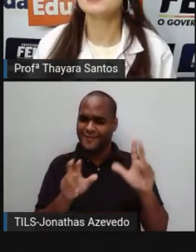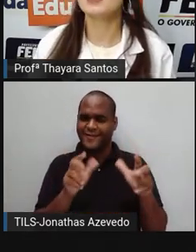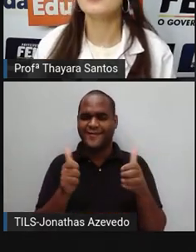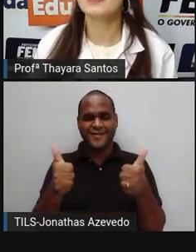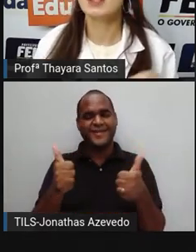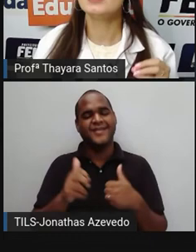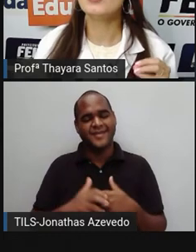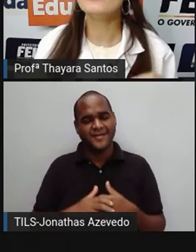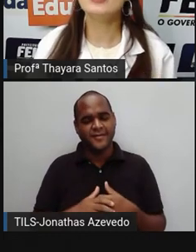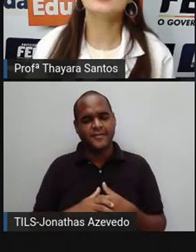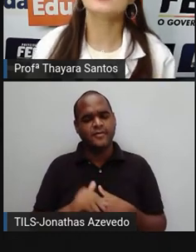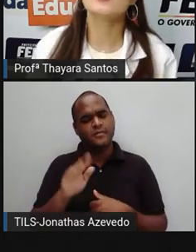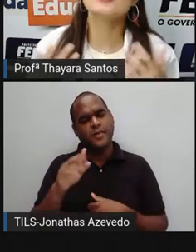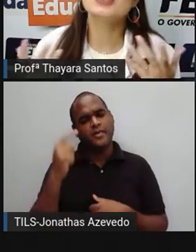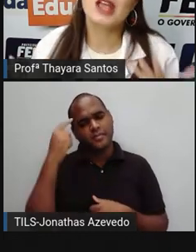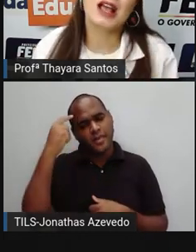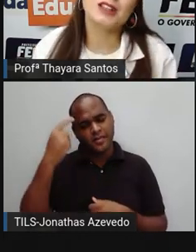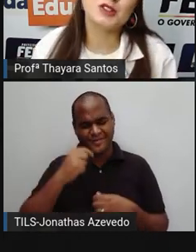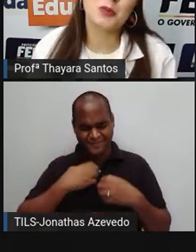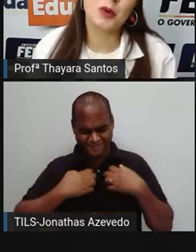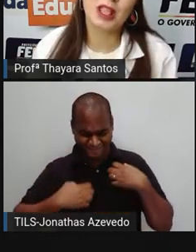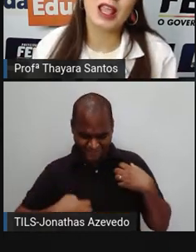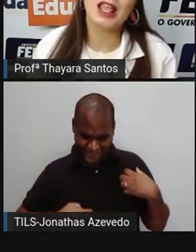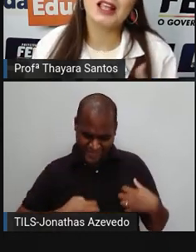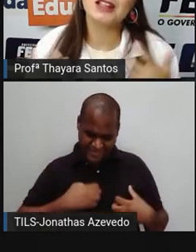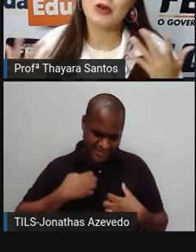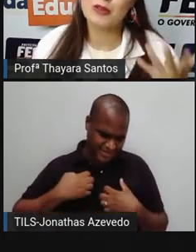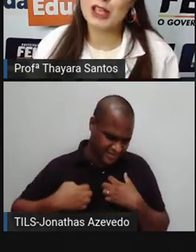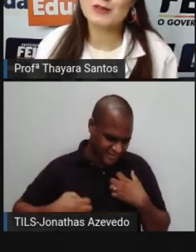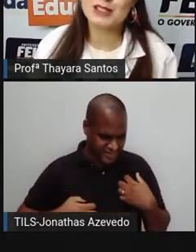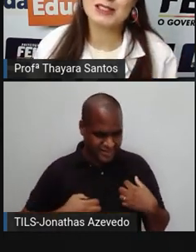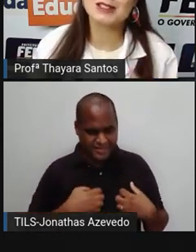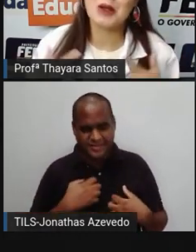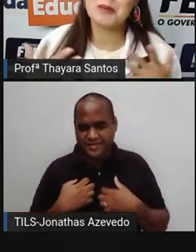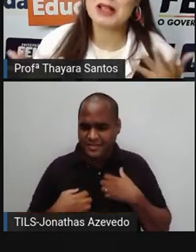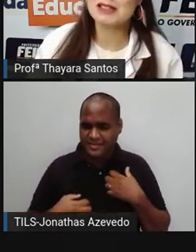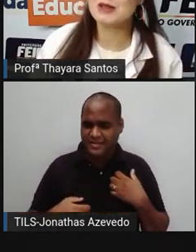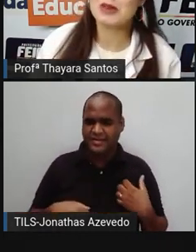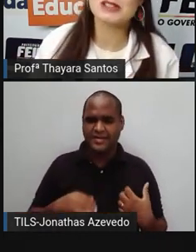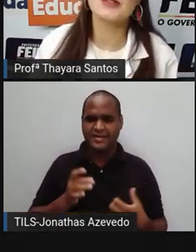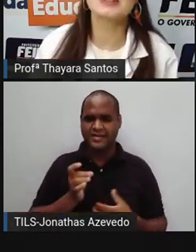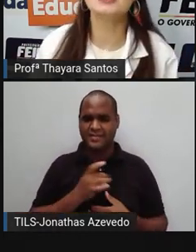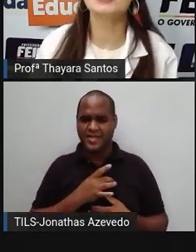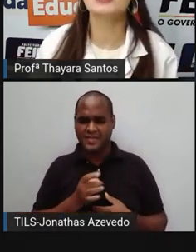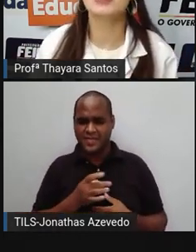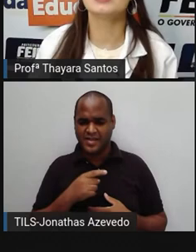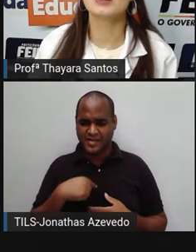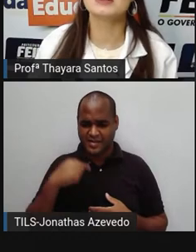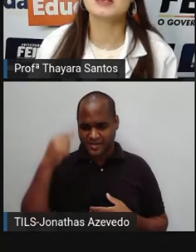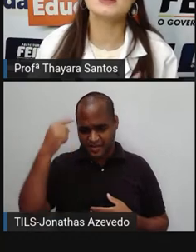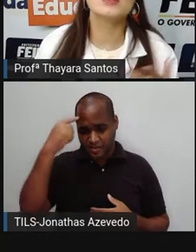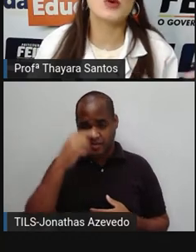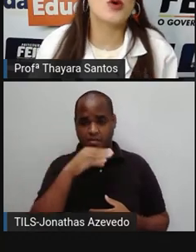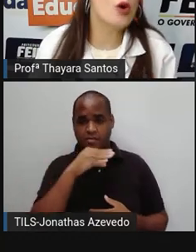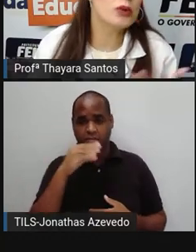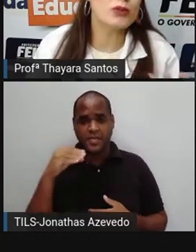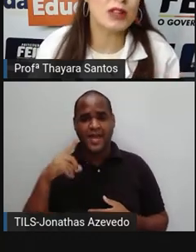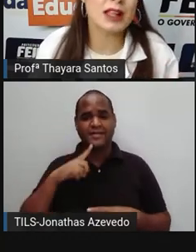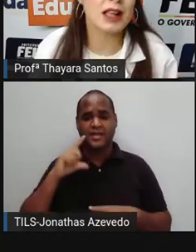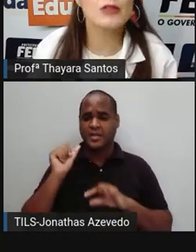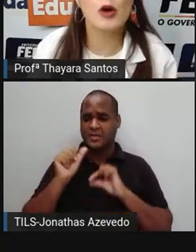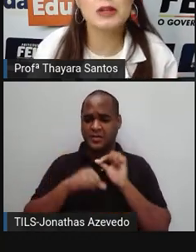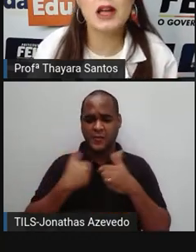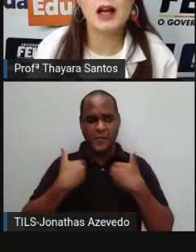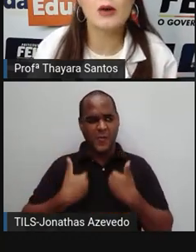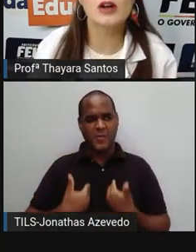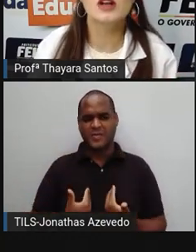Mas assim, não fiquem angustiados, porque talvez vocês estão passando por essa fase de adolescência e o seu corpo não